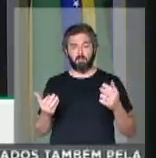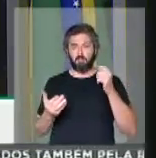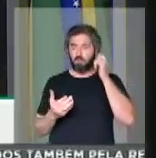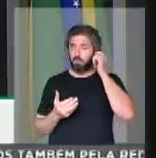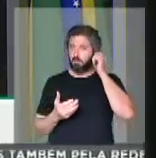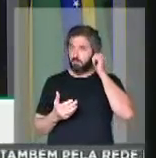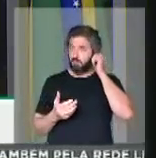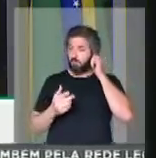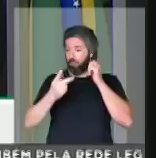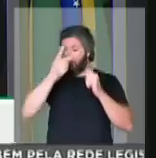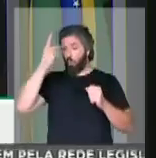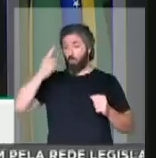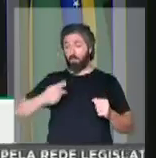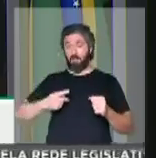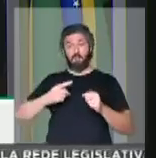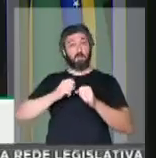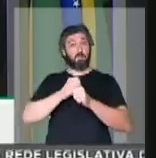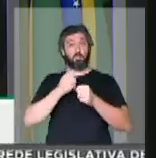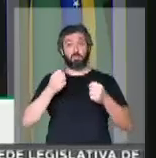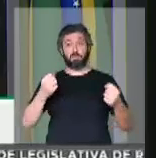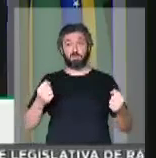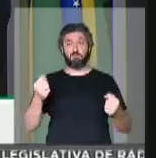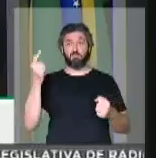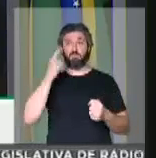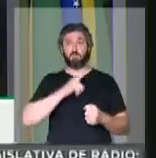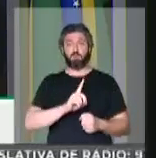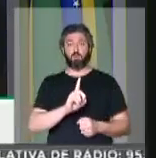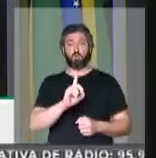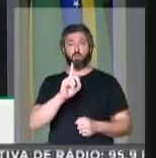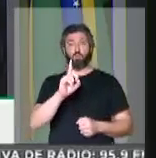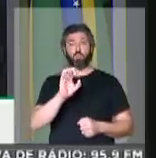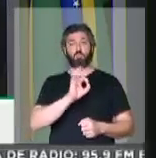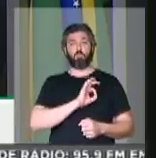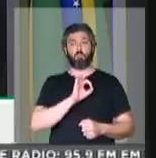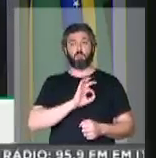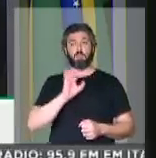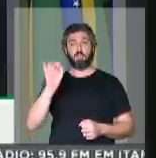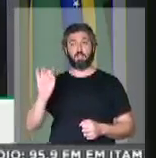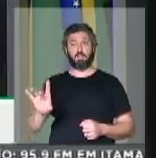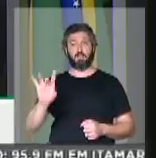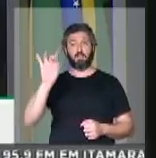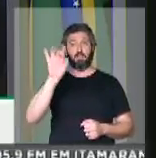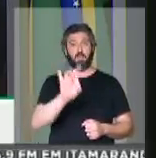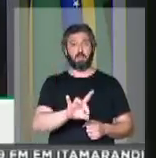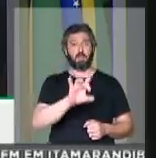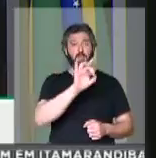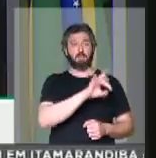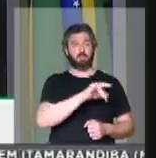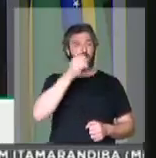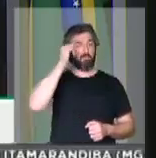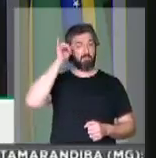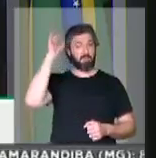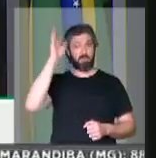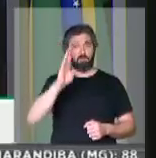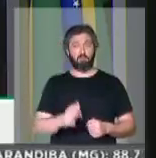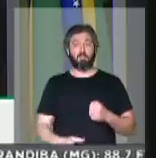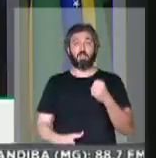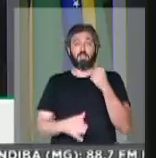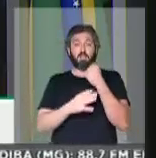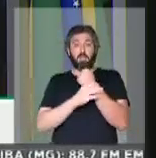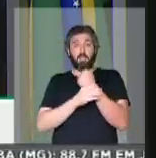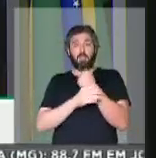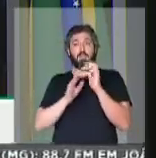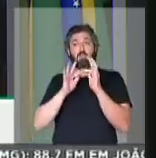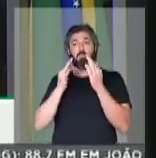humanamente impossível ter um policial em cada propriedade rural do nosso país garantindo a